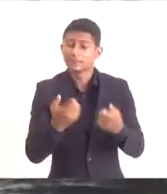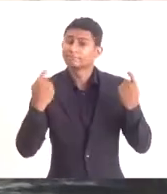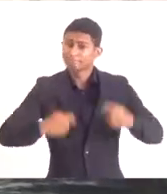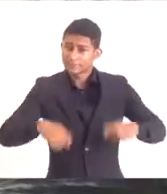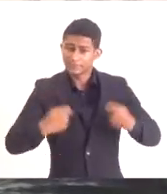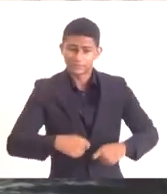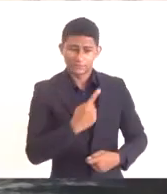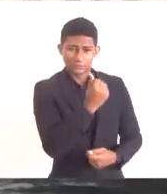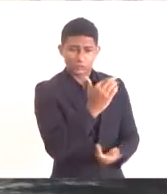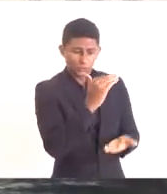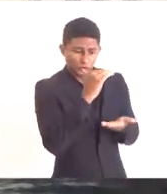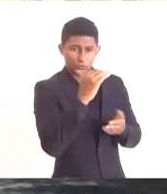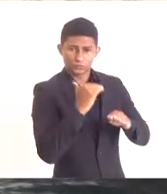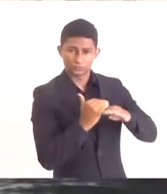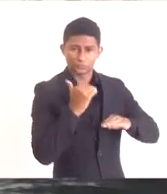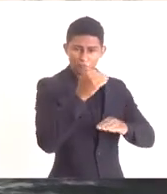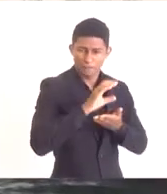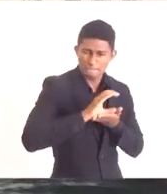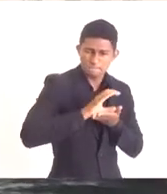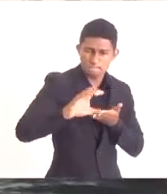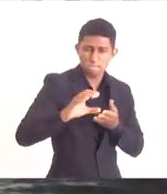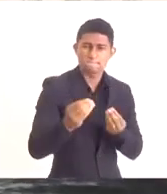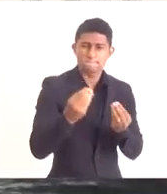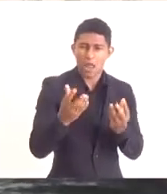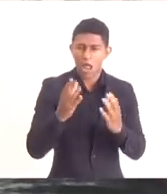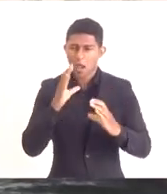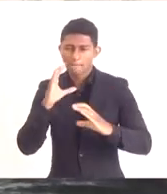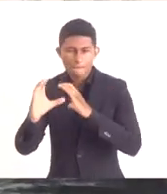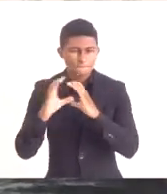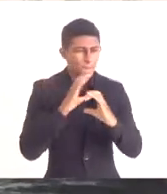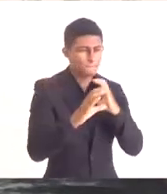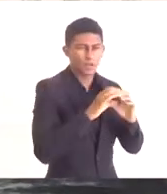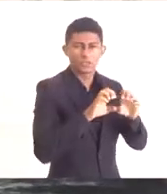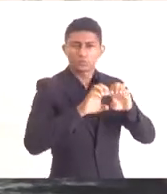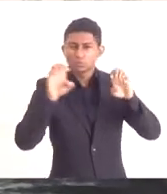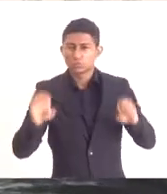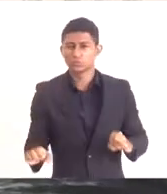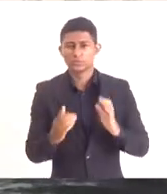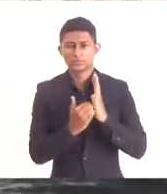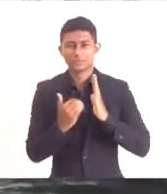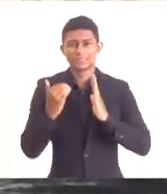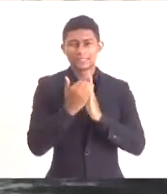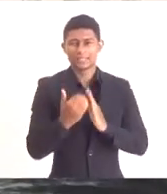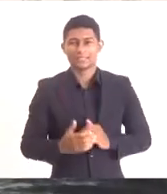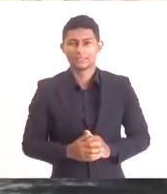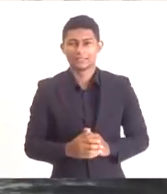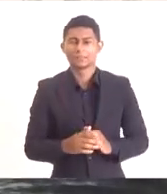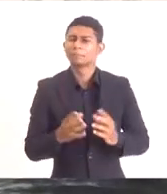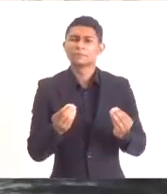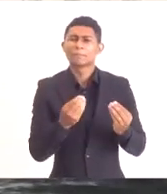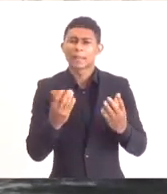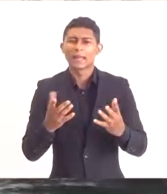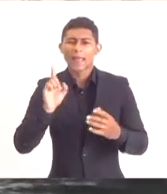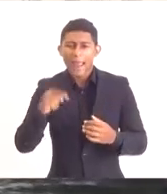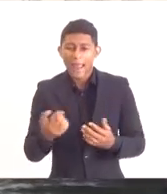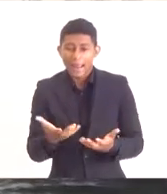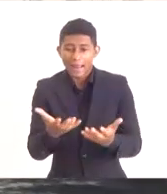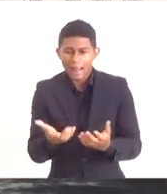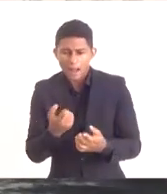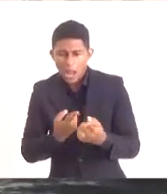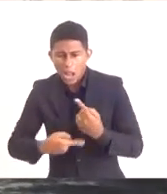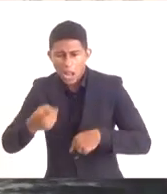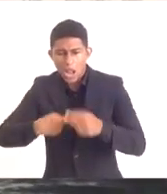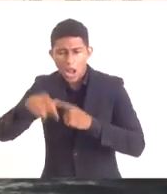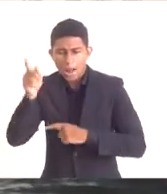direcionado para manter essa comunicação da infraestrutura, mas infraestrutura de alavancagem de receita e não